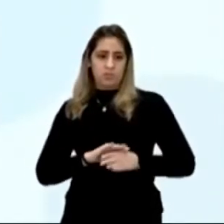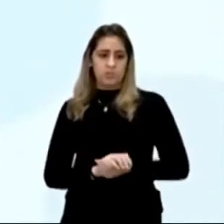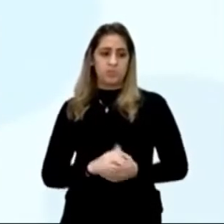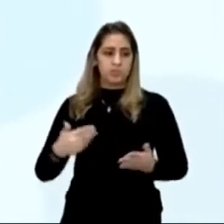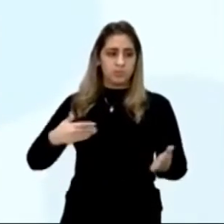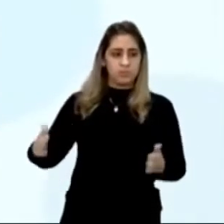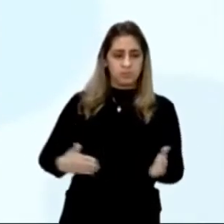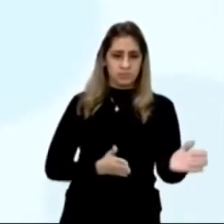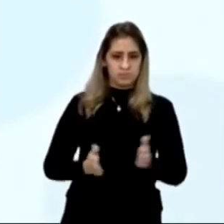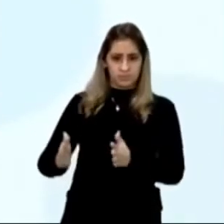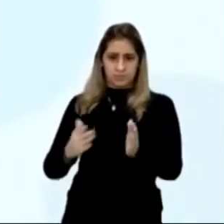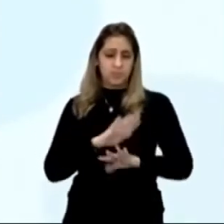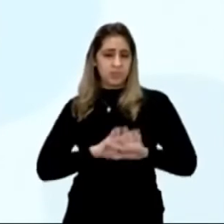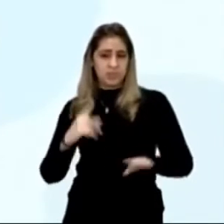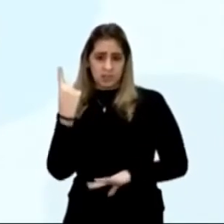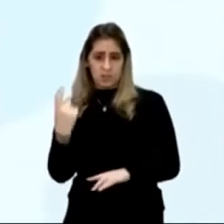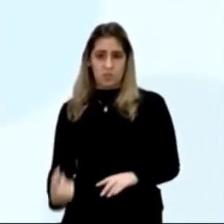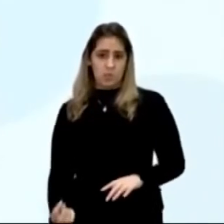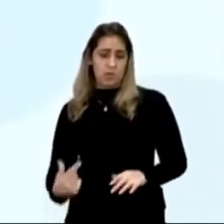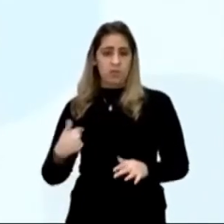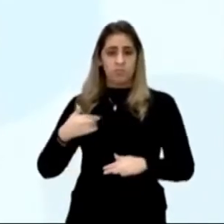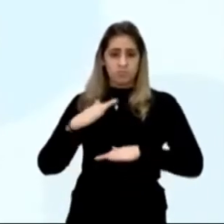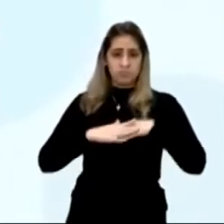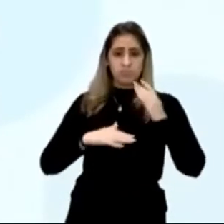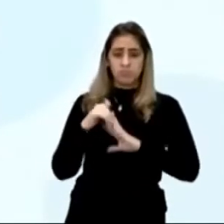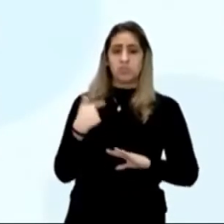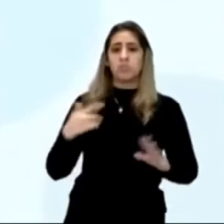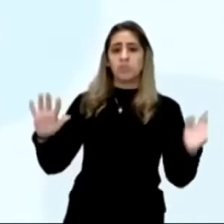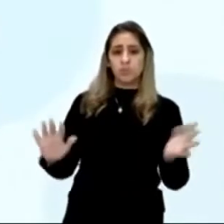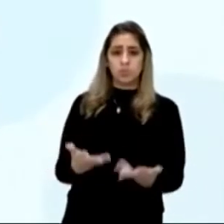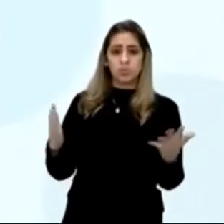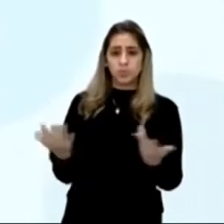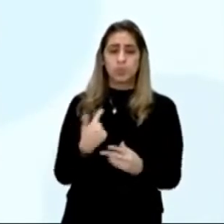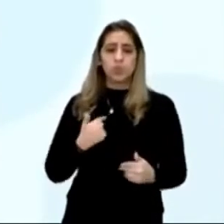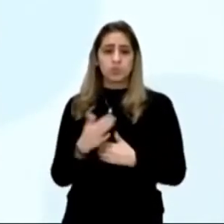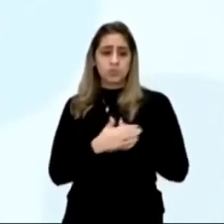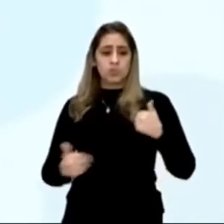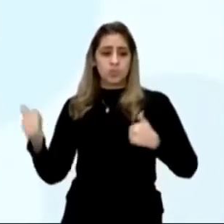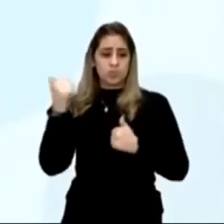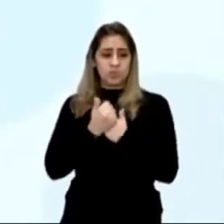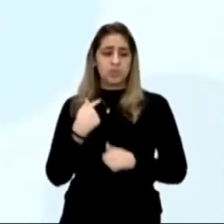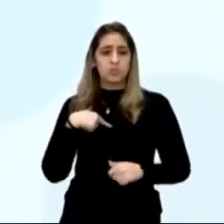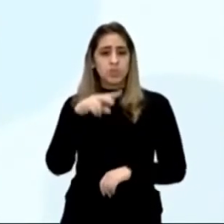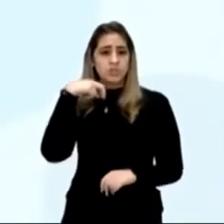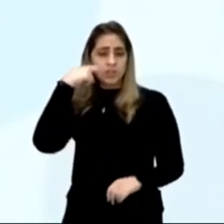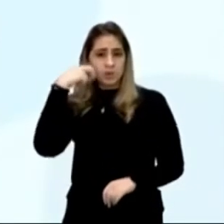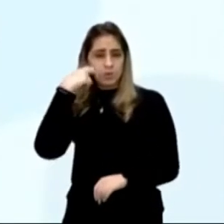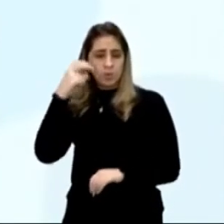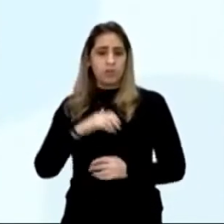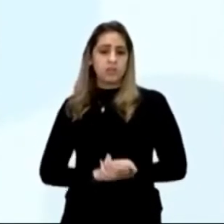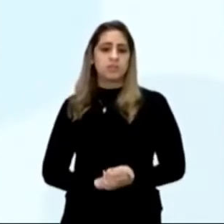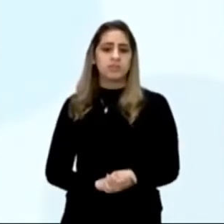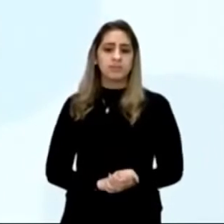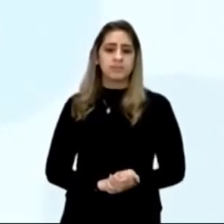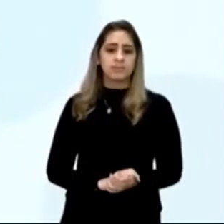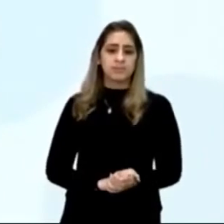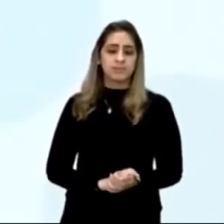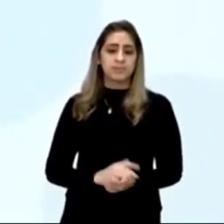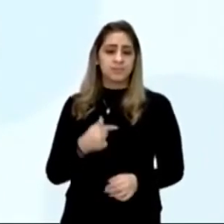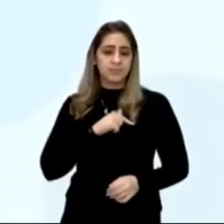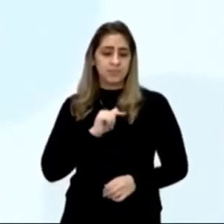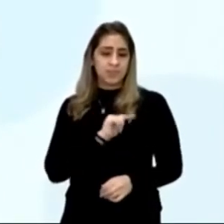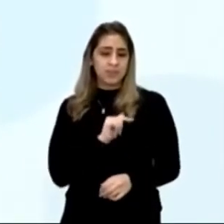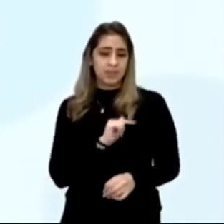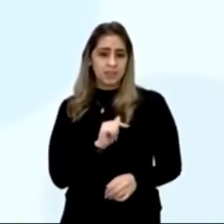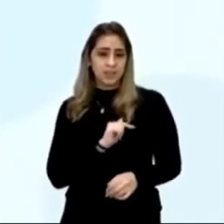andam nus, sem nenhuma cobertura, nem estimam de cobrir, ou de mostrar suas vergonhas, e nisso, tem